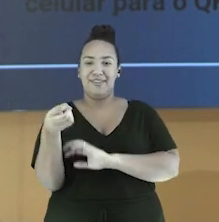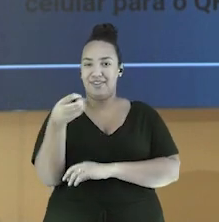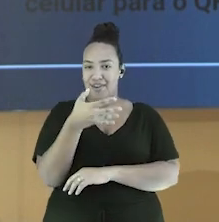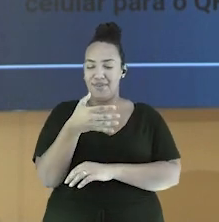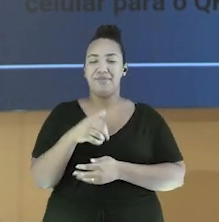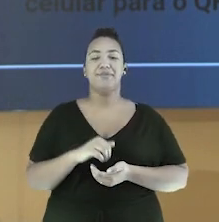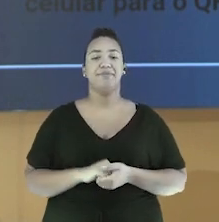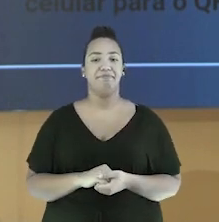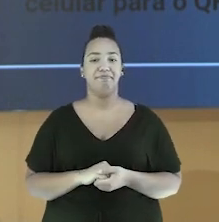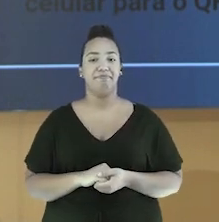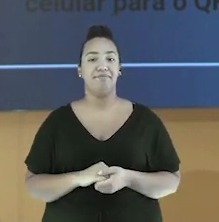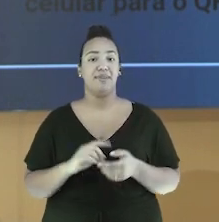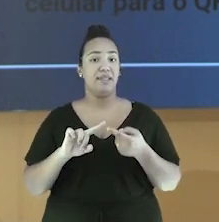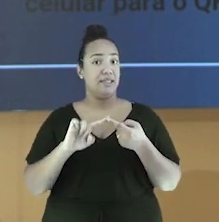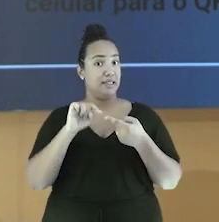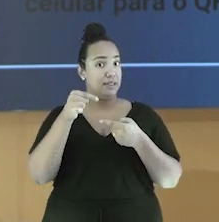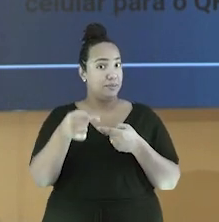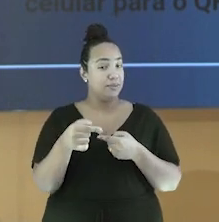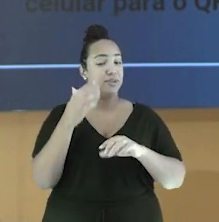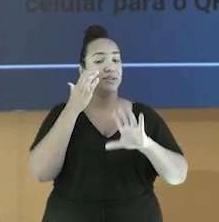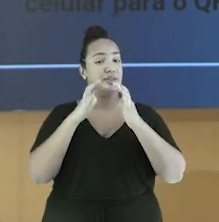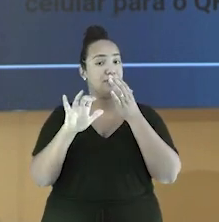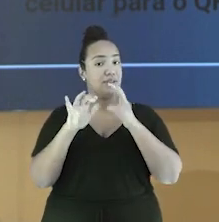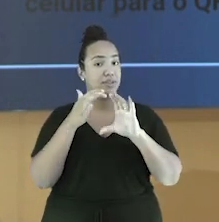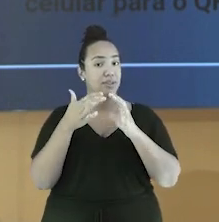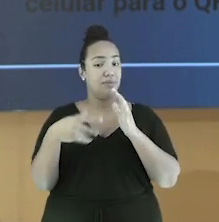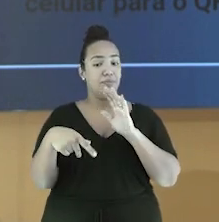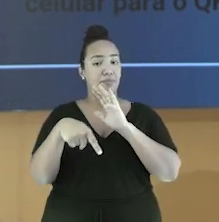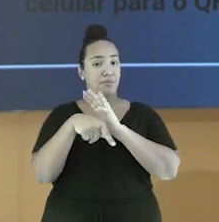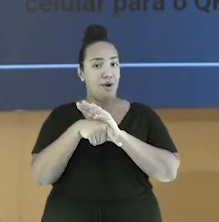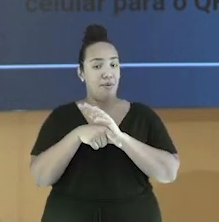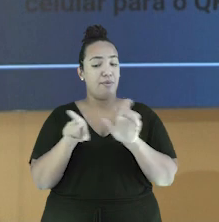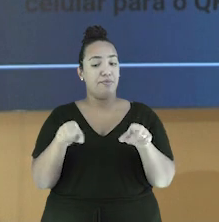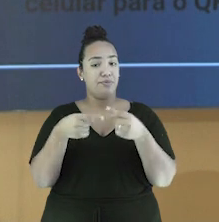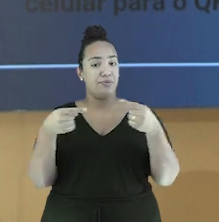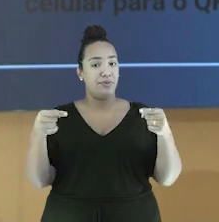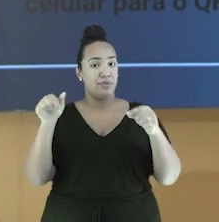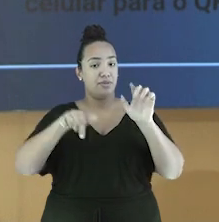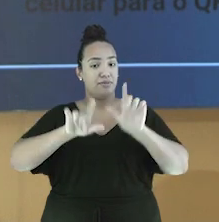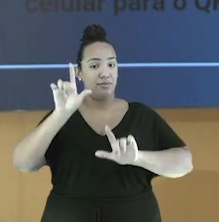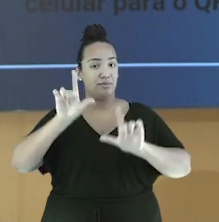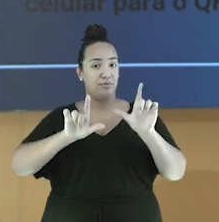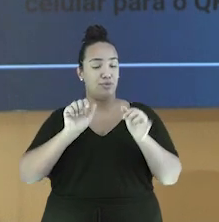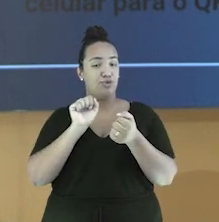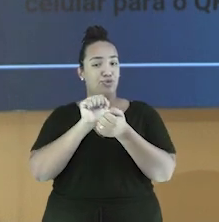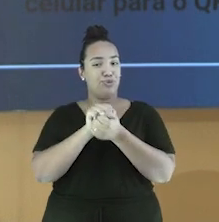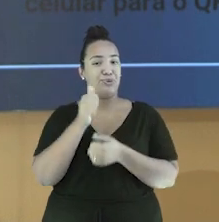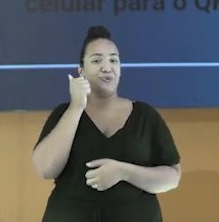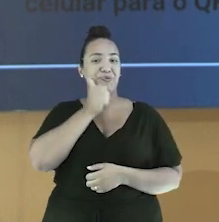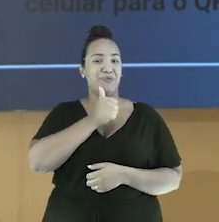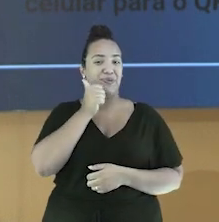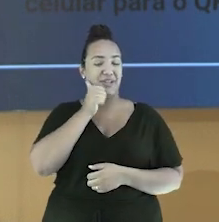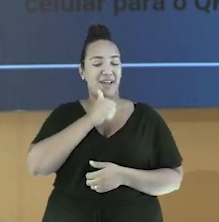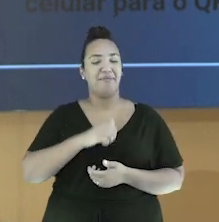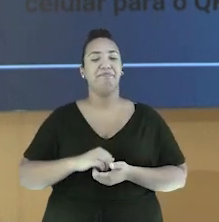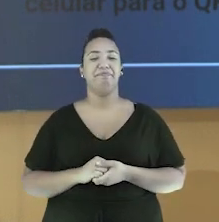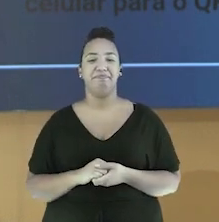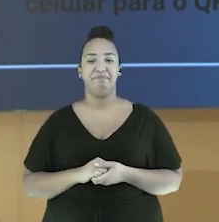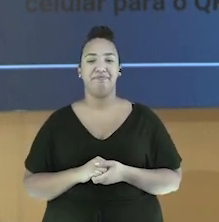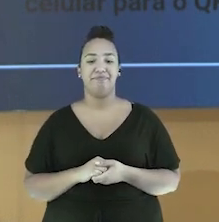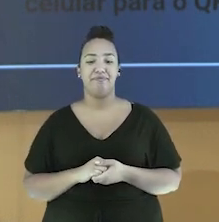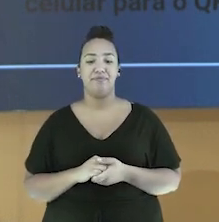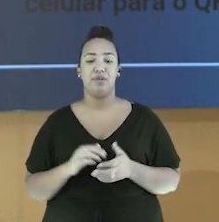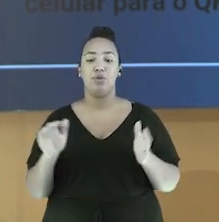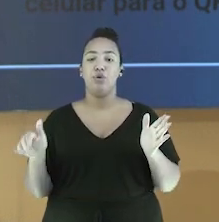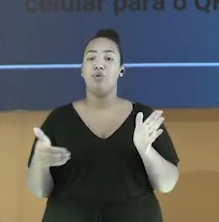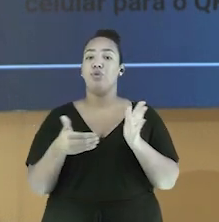Depois, nós cantamos um repente feito especialmente para o programa com a ajuda da nossa cantora Débora. E por último,